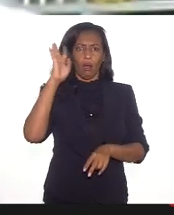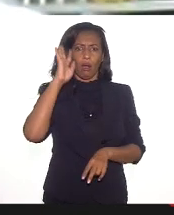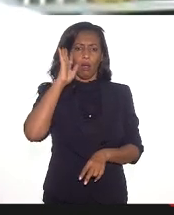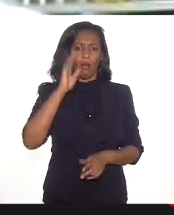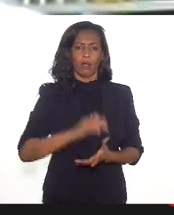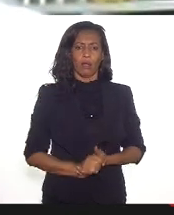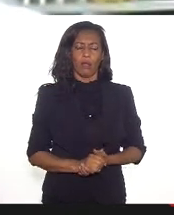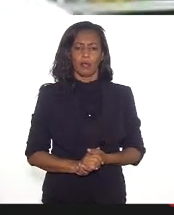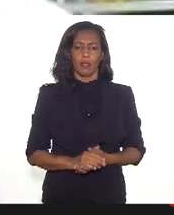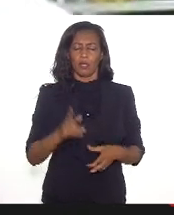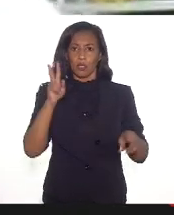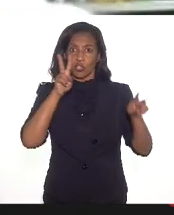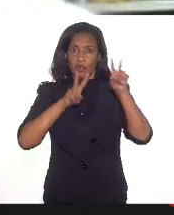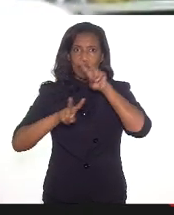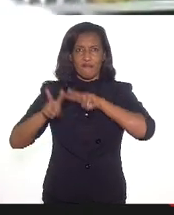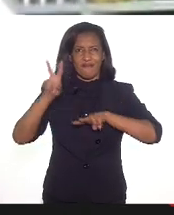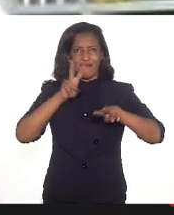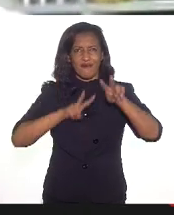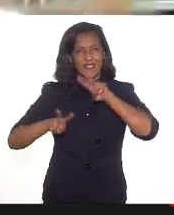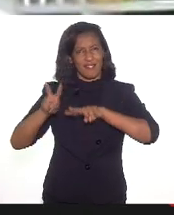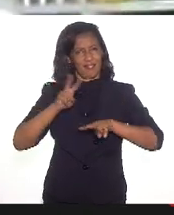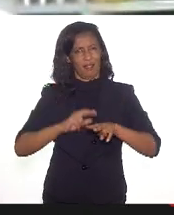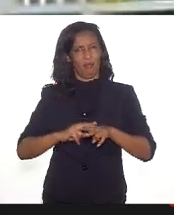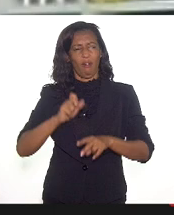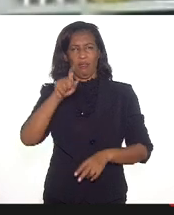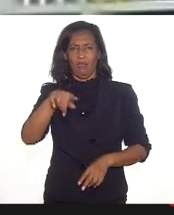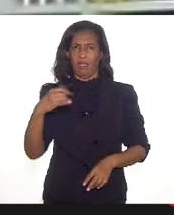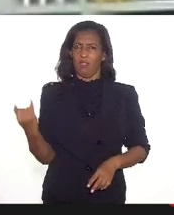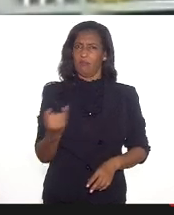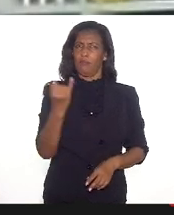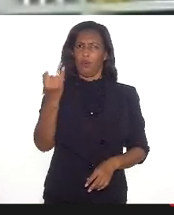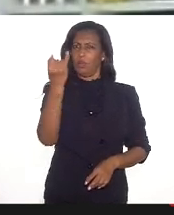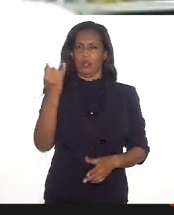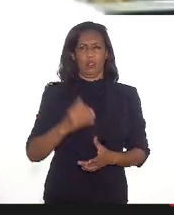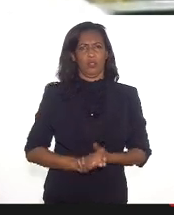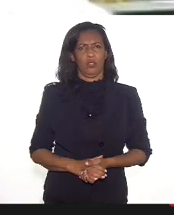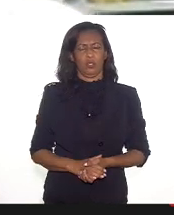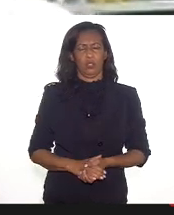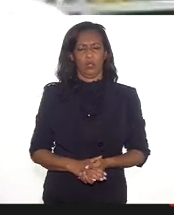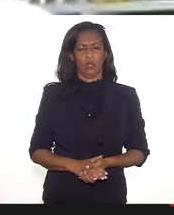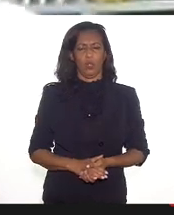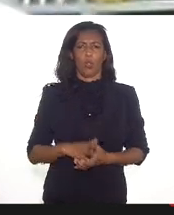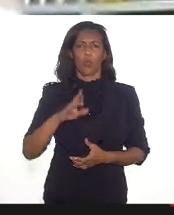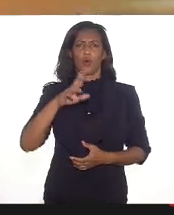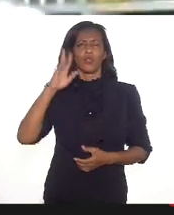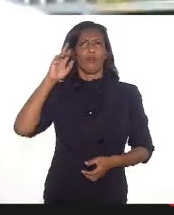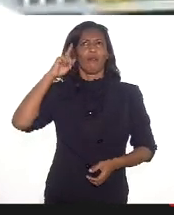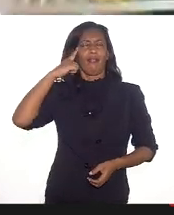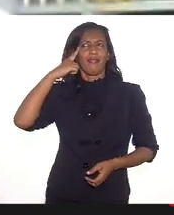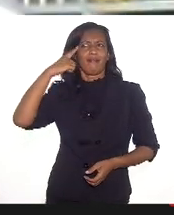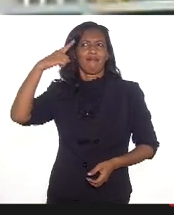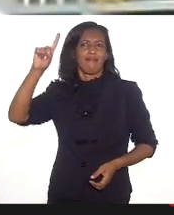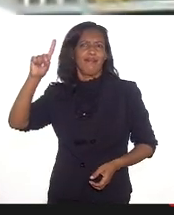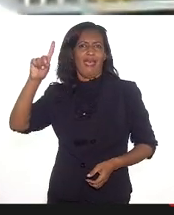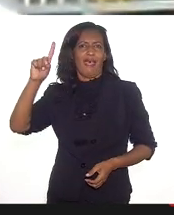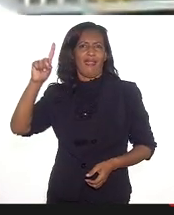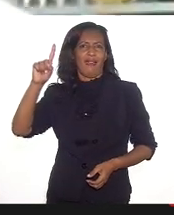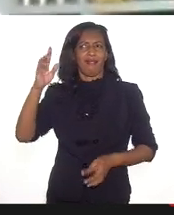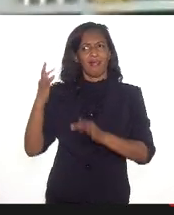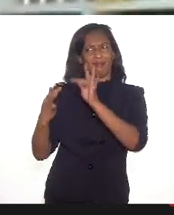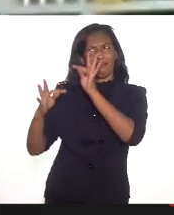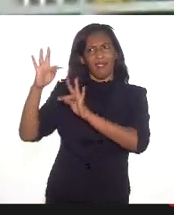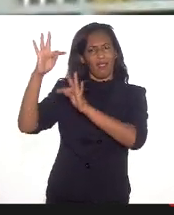de visão coletiva. Então, é muito importante que a gente não fique só também nessa ideia do tecnologia, porque ela é